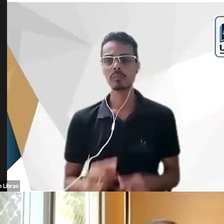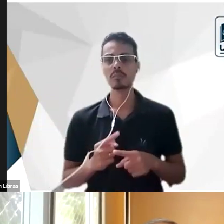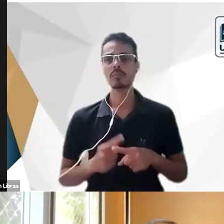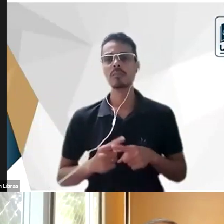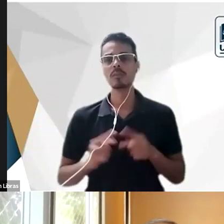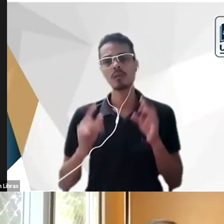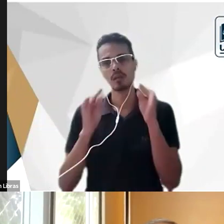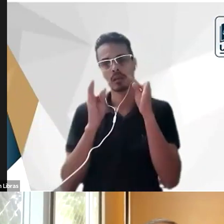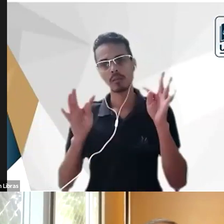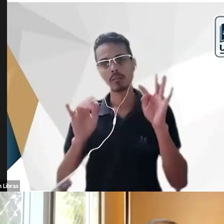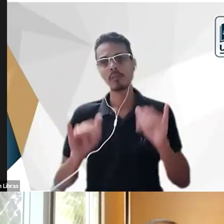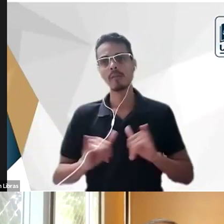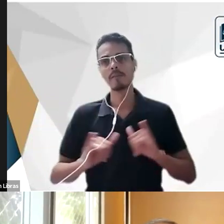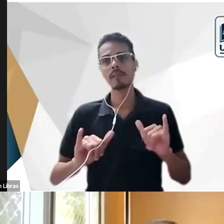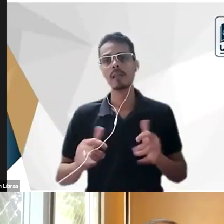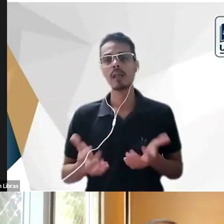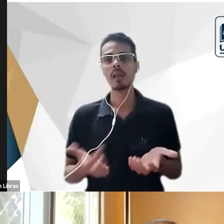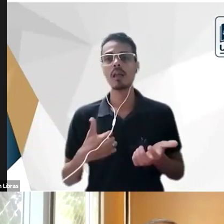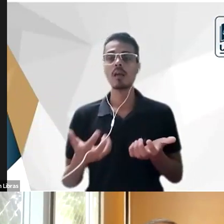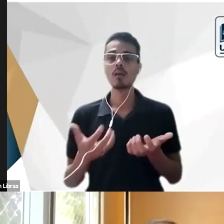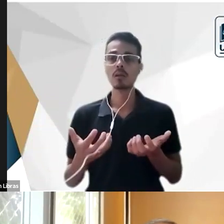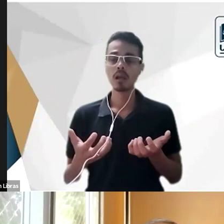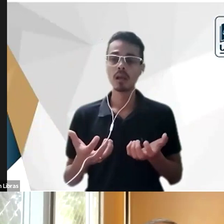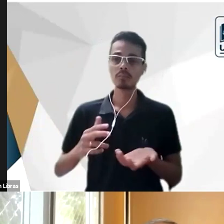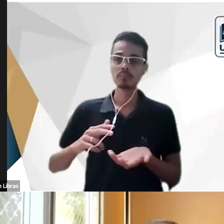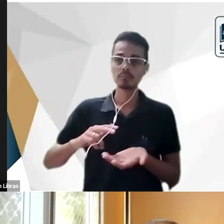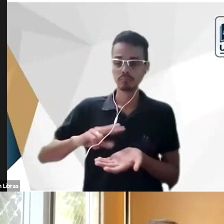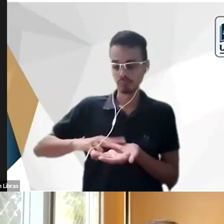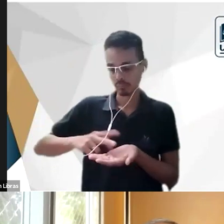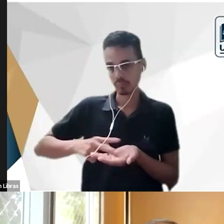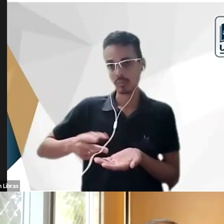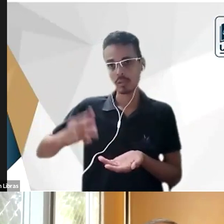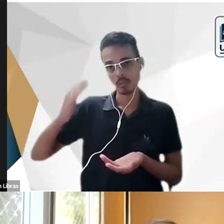querendo fazer uma interpretação que sirva para o nosso contexto